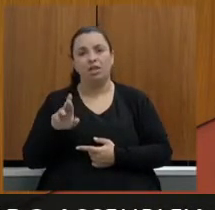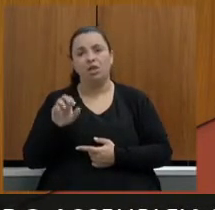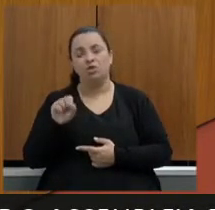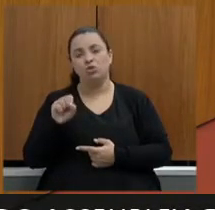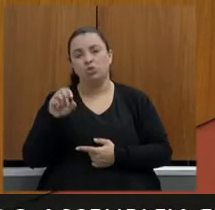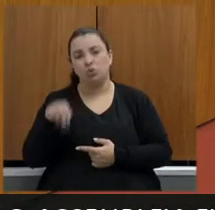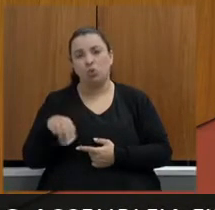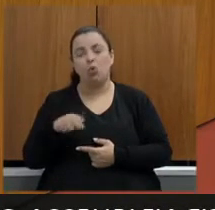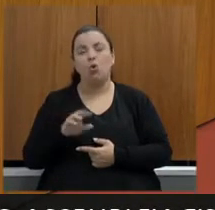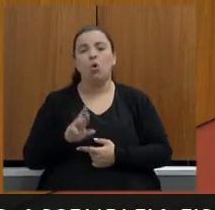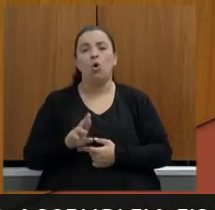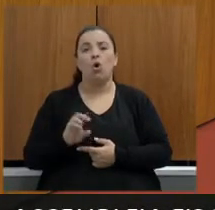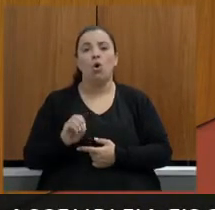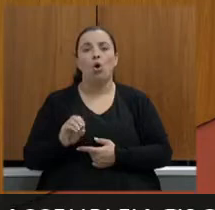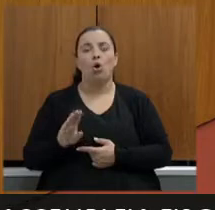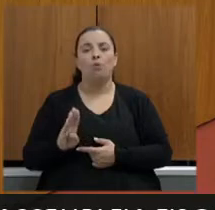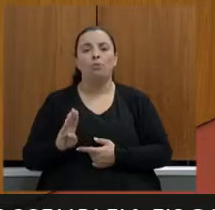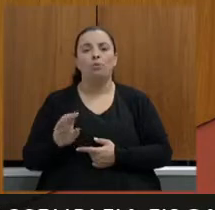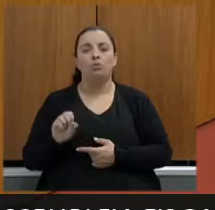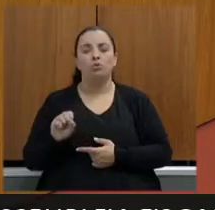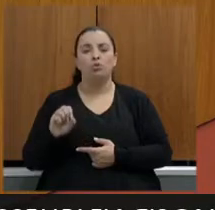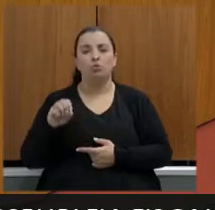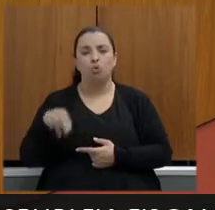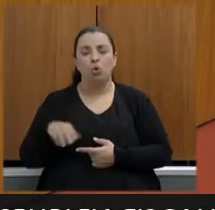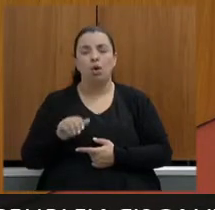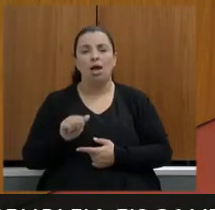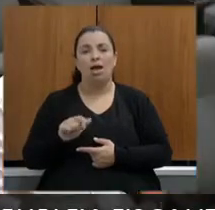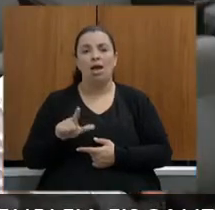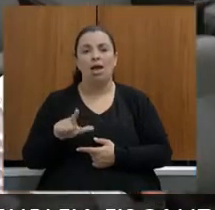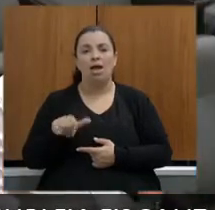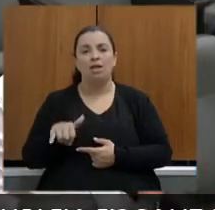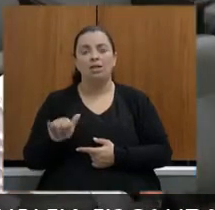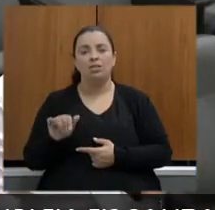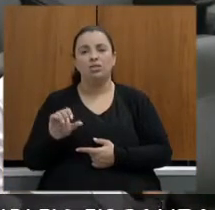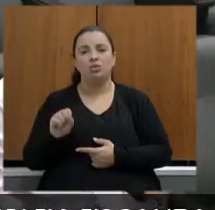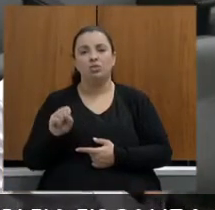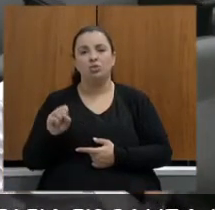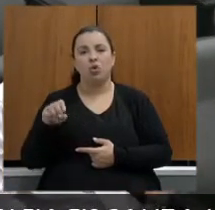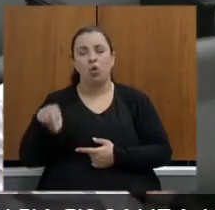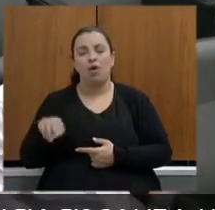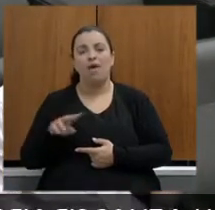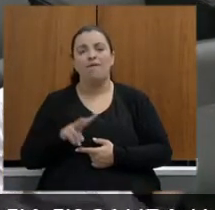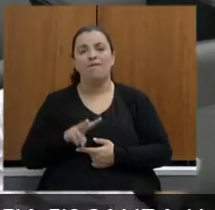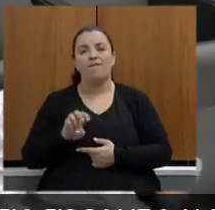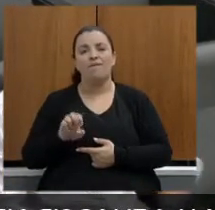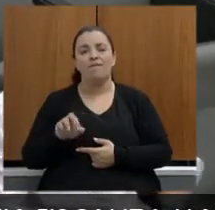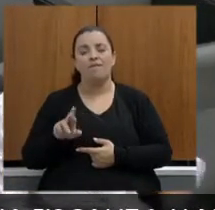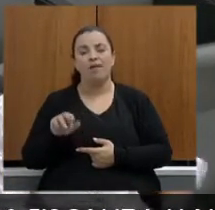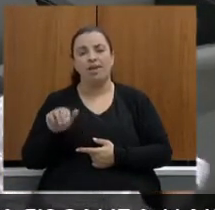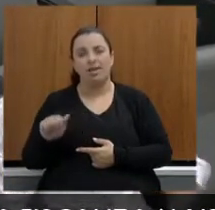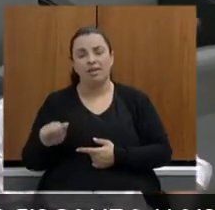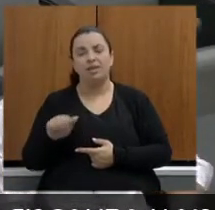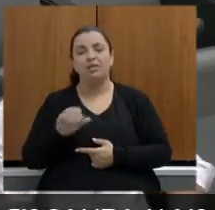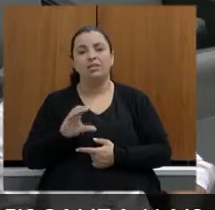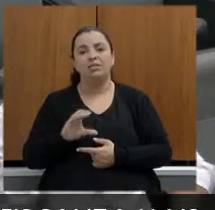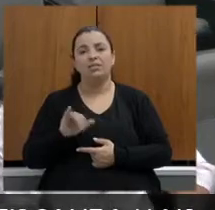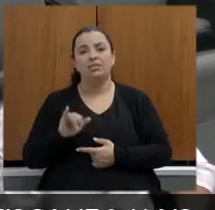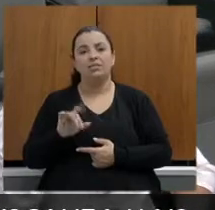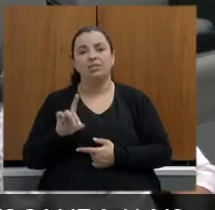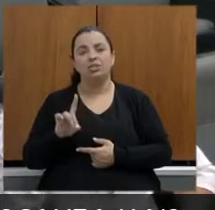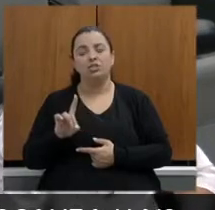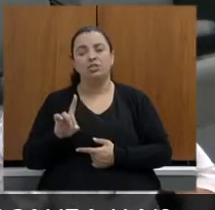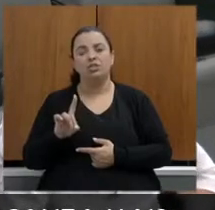Marcos Sandra Alisson Vera e Sidney aqui nos foi comunicado que esses são os